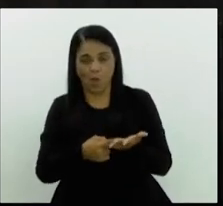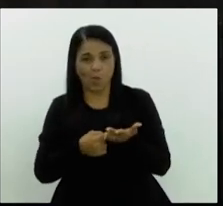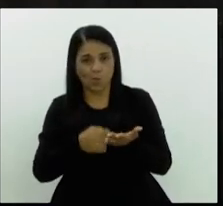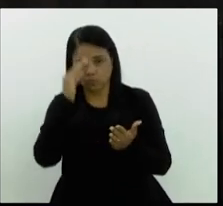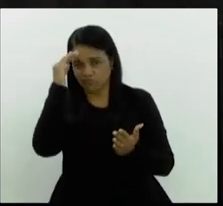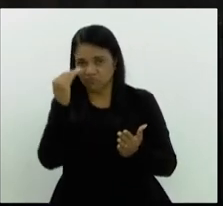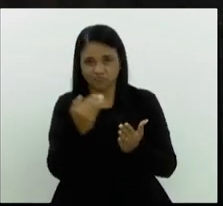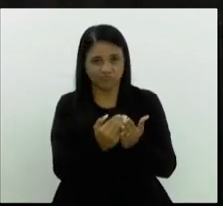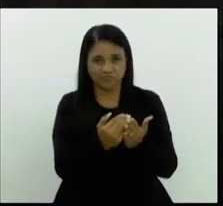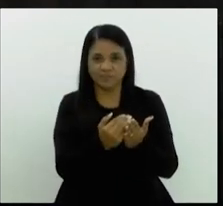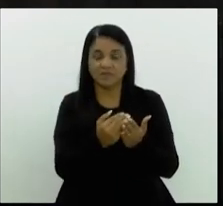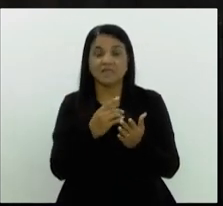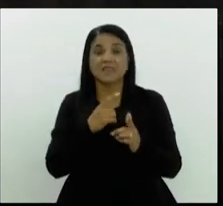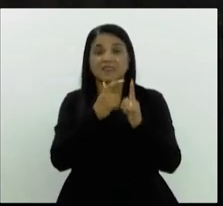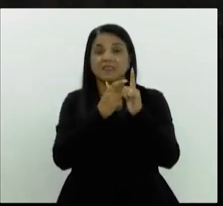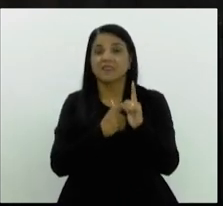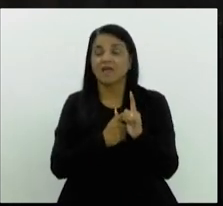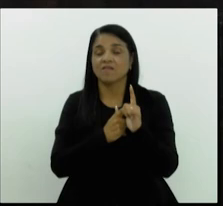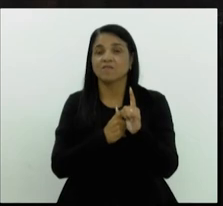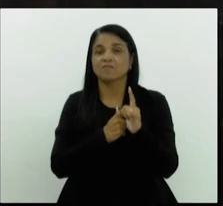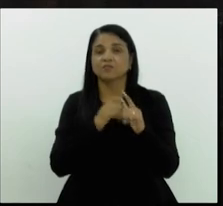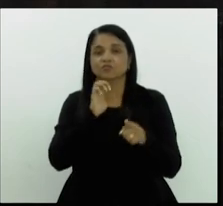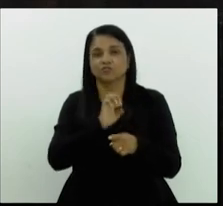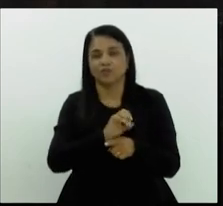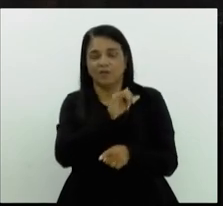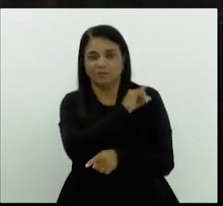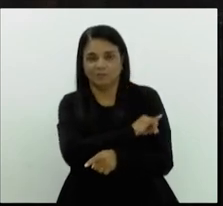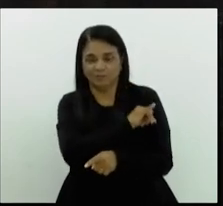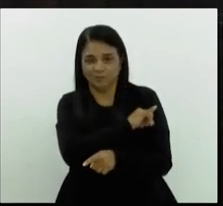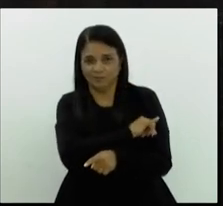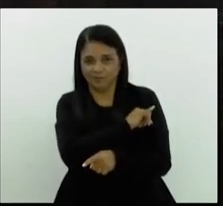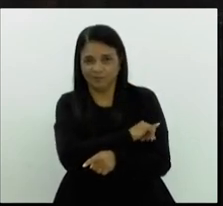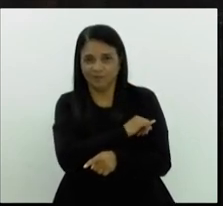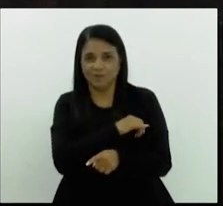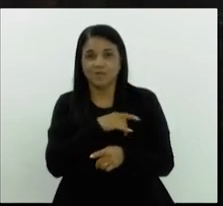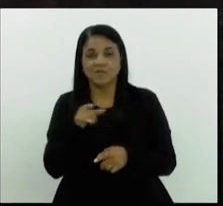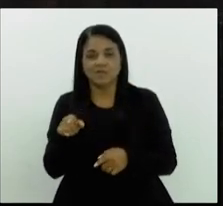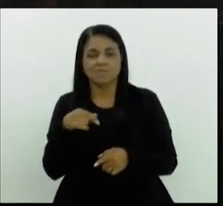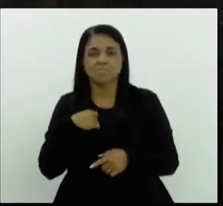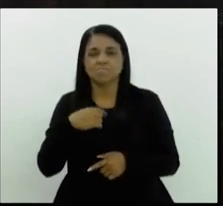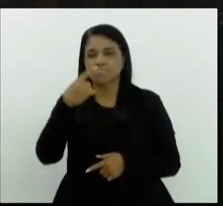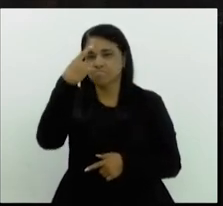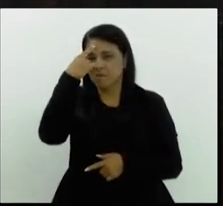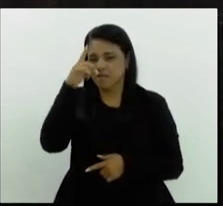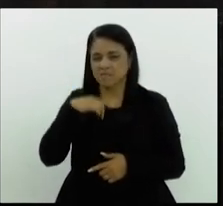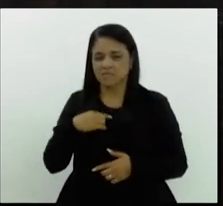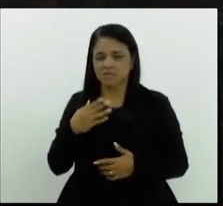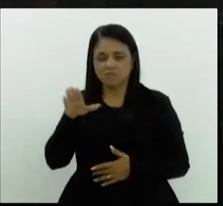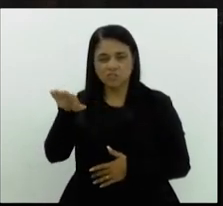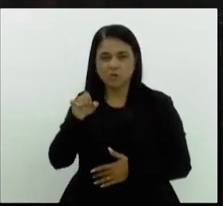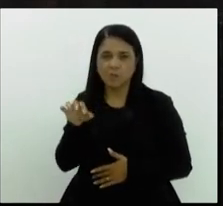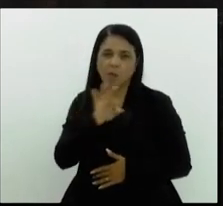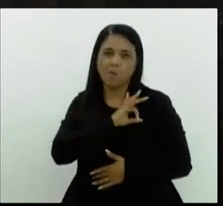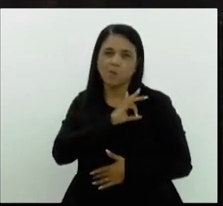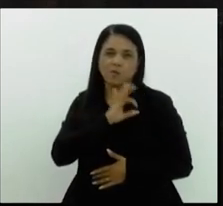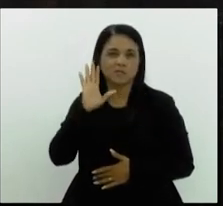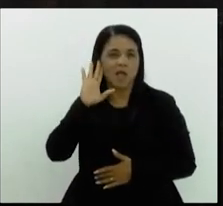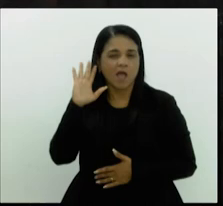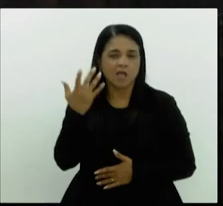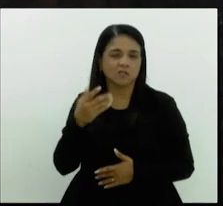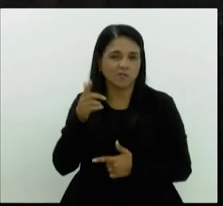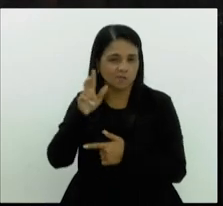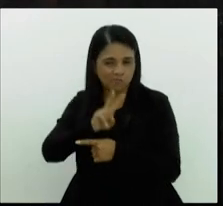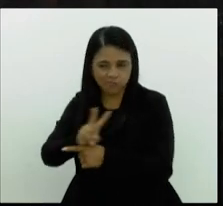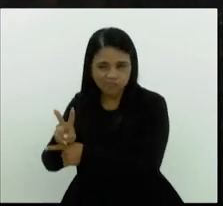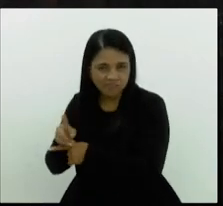devendo para o Estado brasileiro e é por isso que se acha que tem que contar com o dever das polícias civil e militar para proteger um